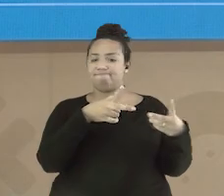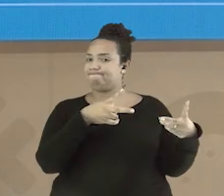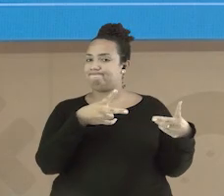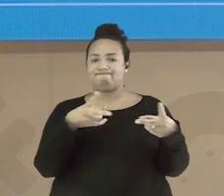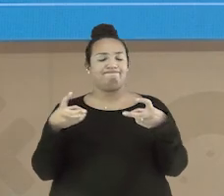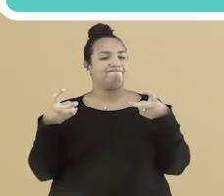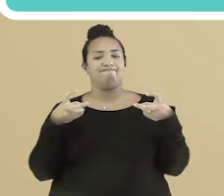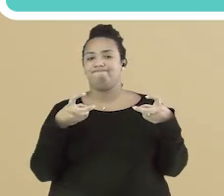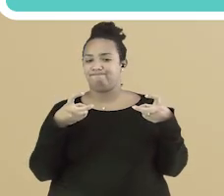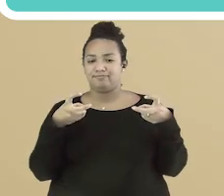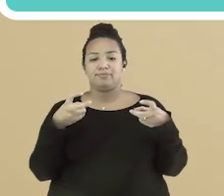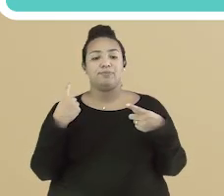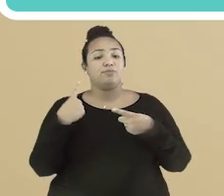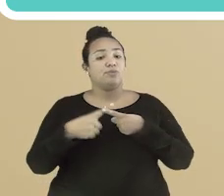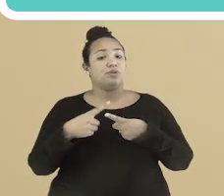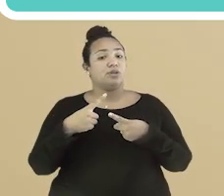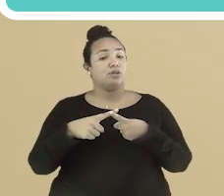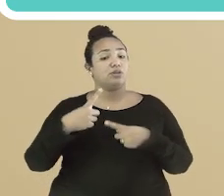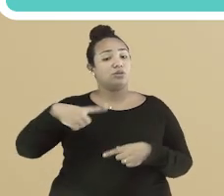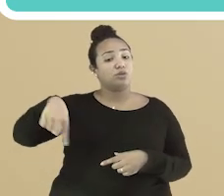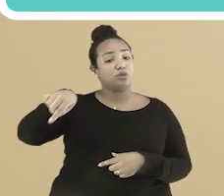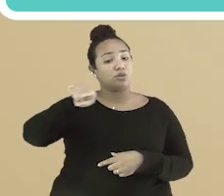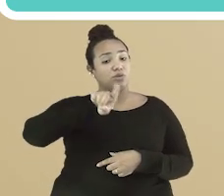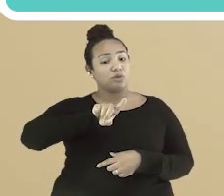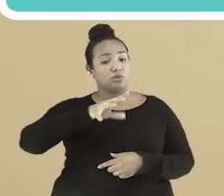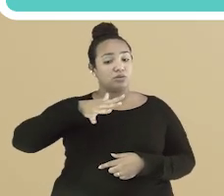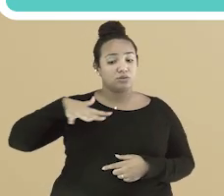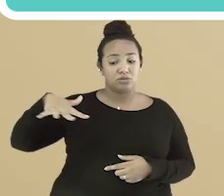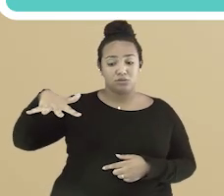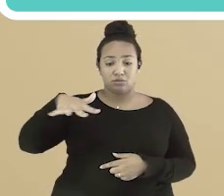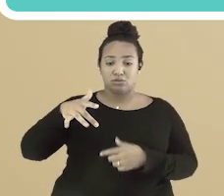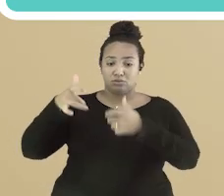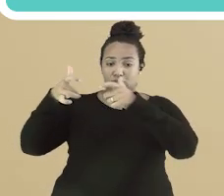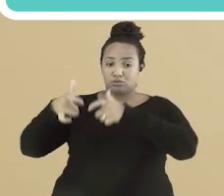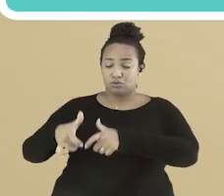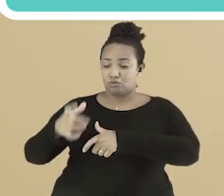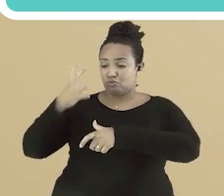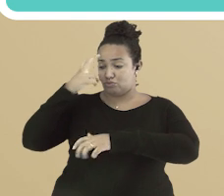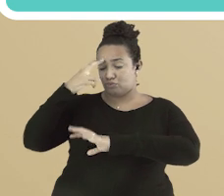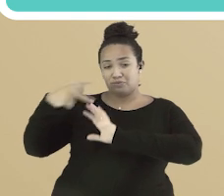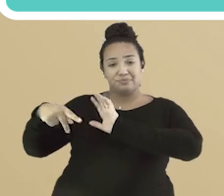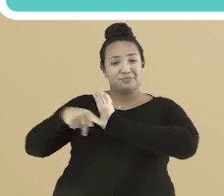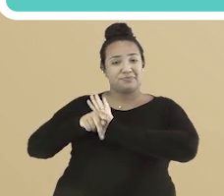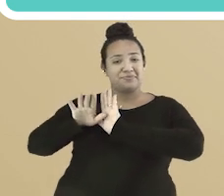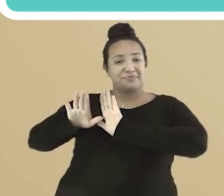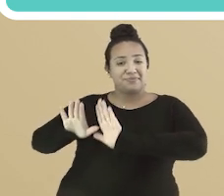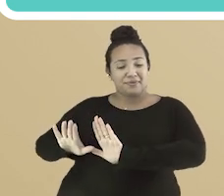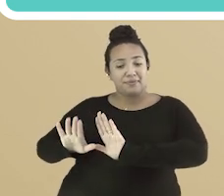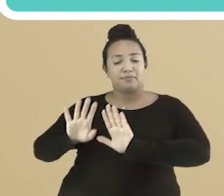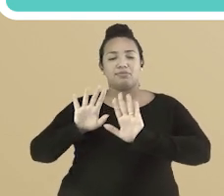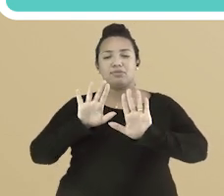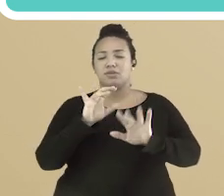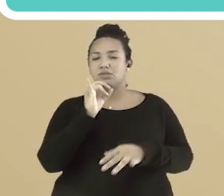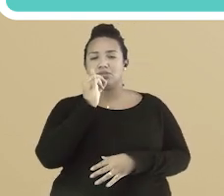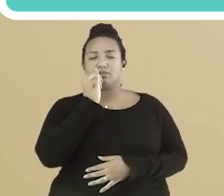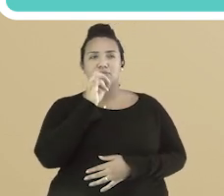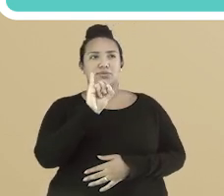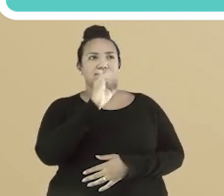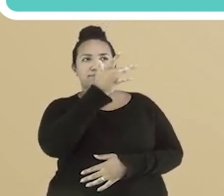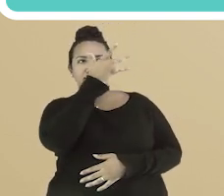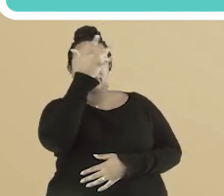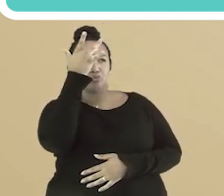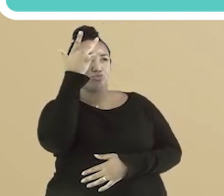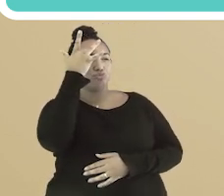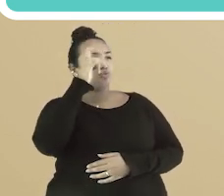percebemos, pois estamos inseridos em uma determinada região, lugar e cultura. Porém, se chega uma